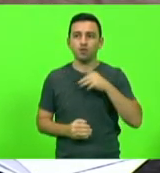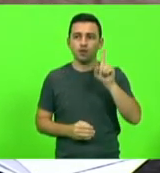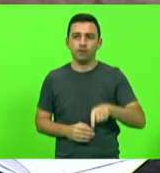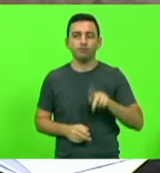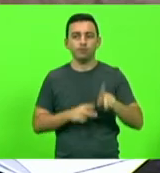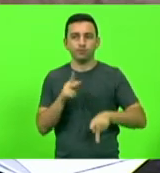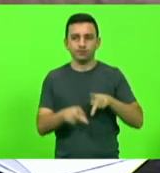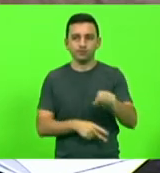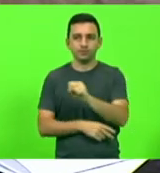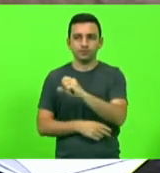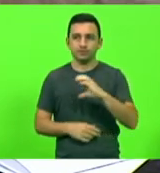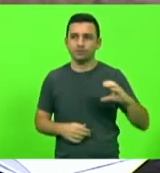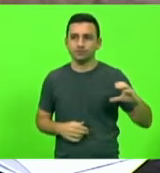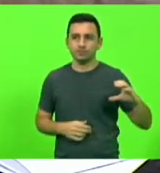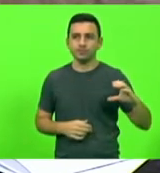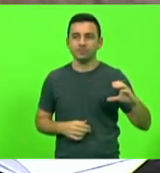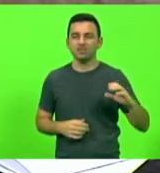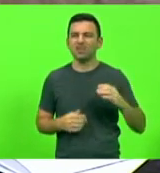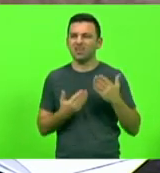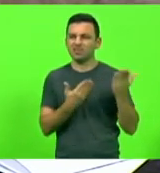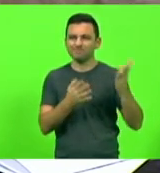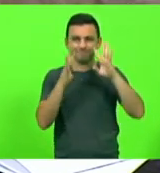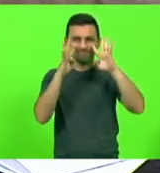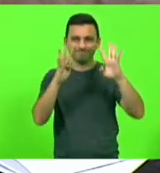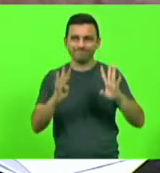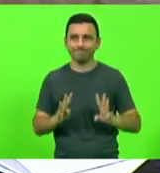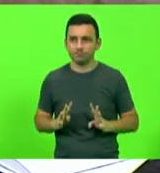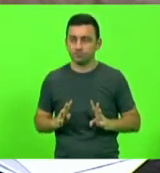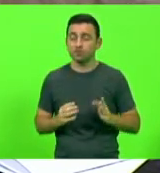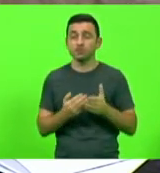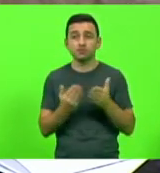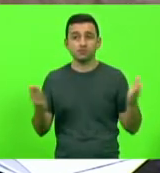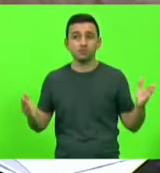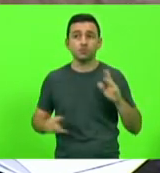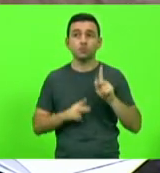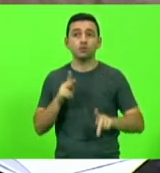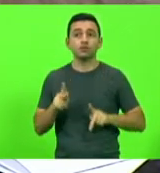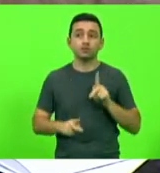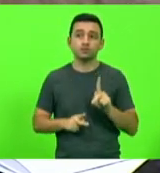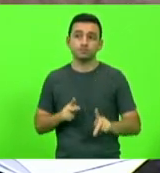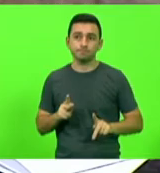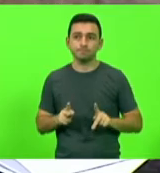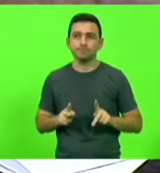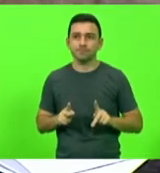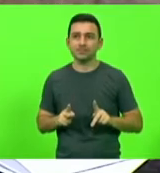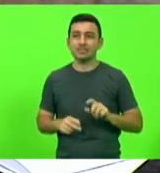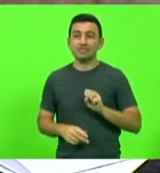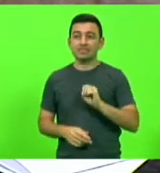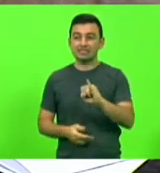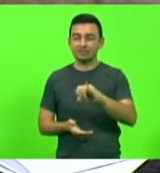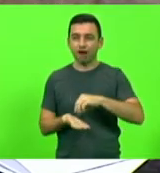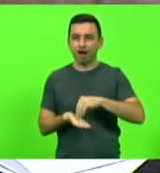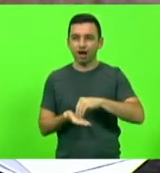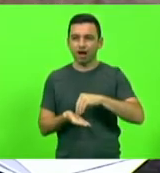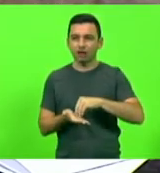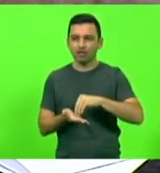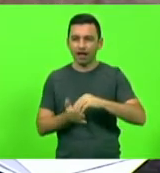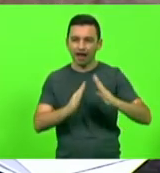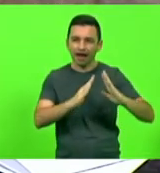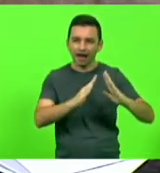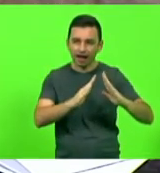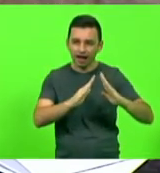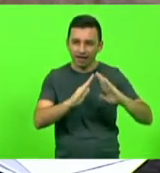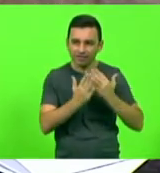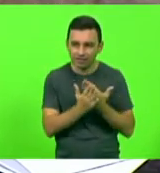que está assistindo. Catarinense, quando faltar creche, quando